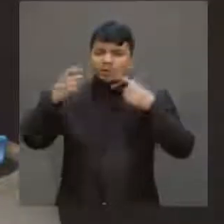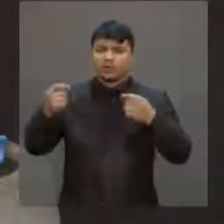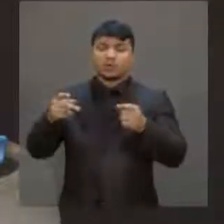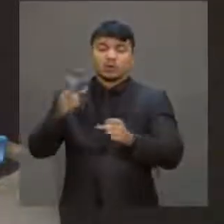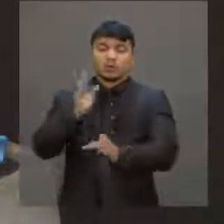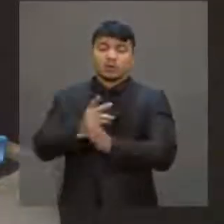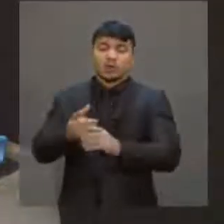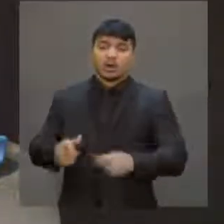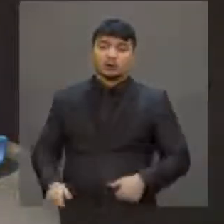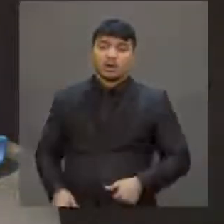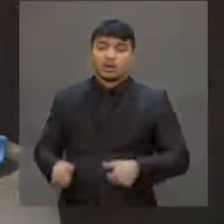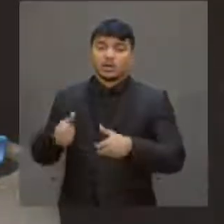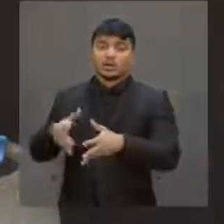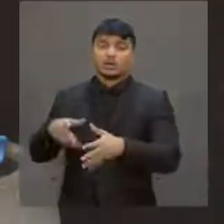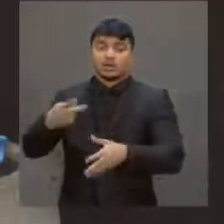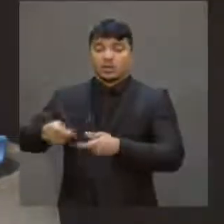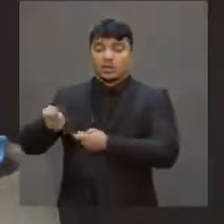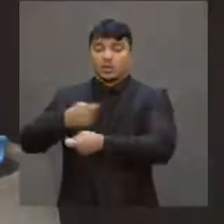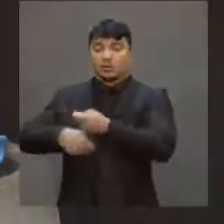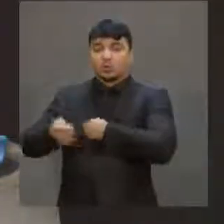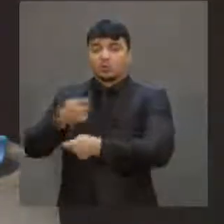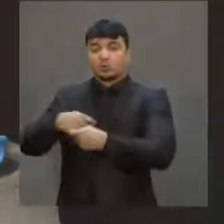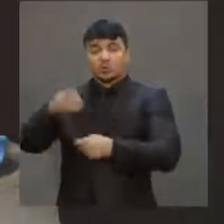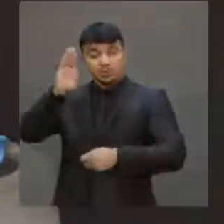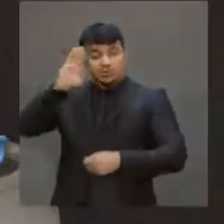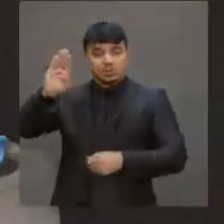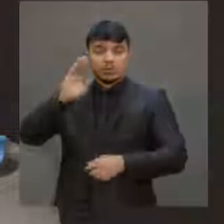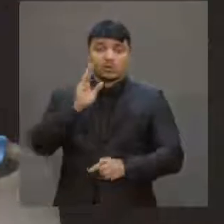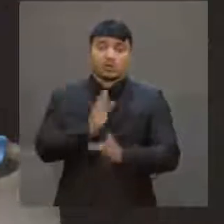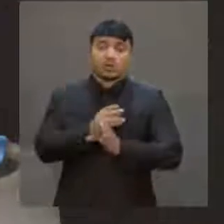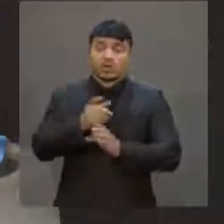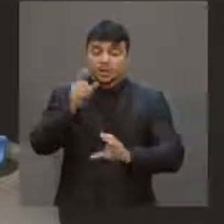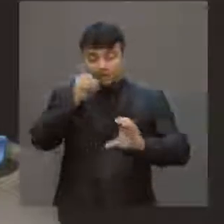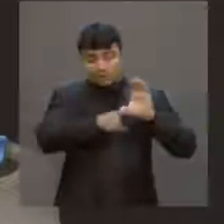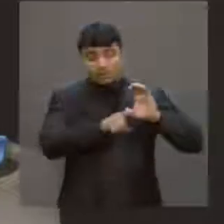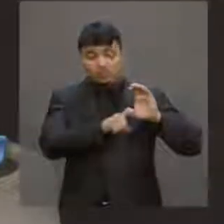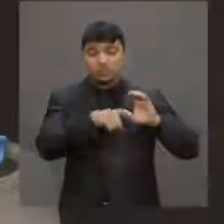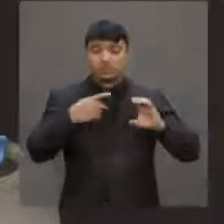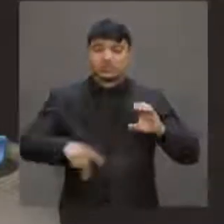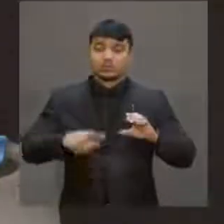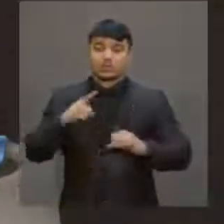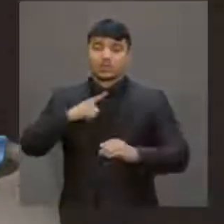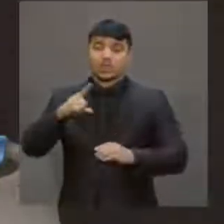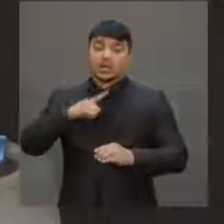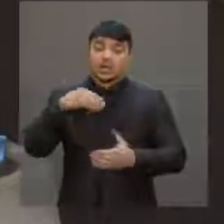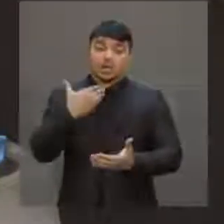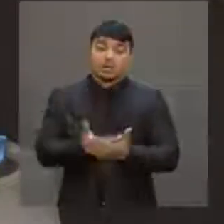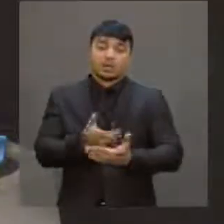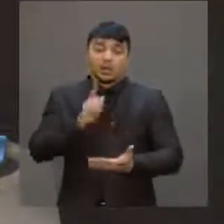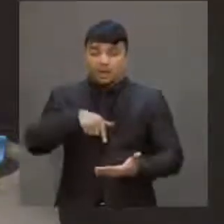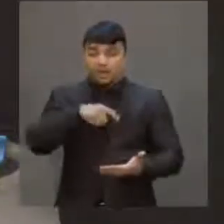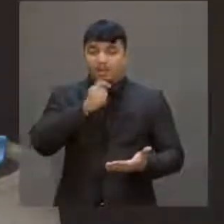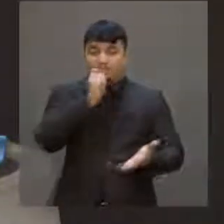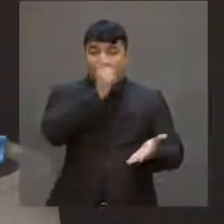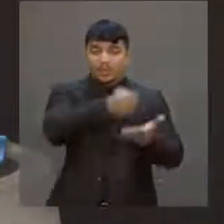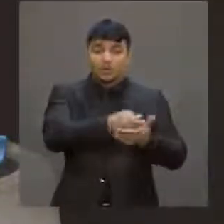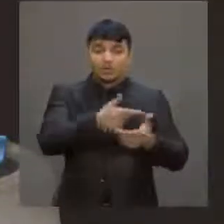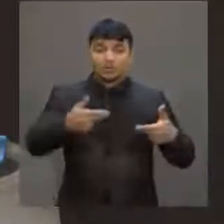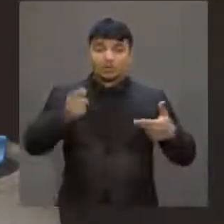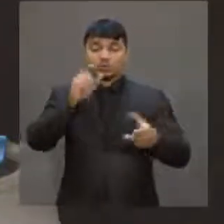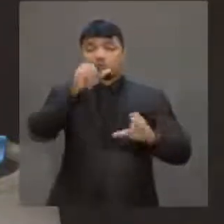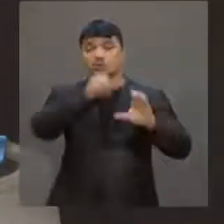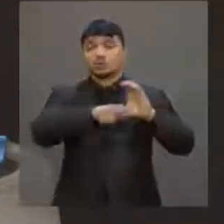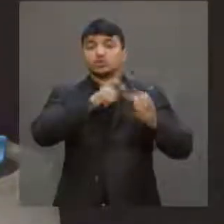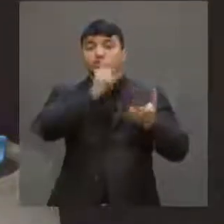financiarização da nossa economia, em especial da dependência que nós temos do pagamento de dívida,